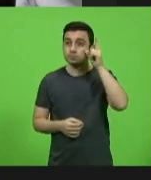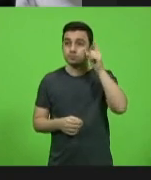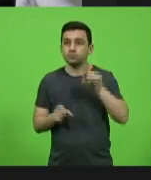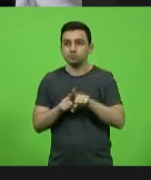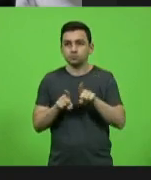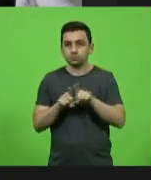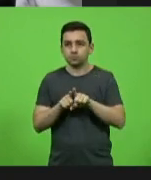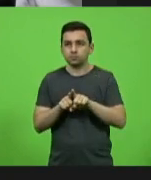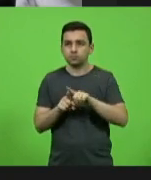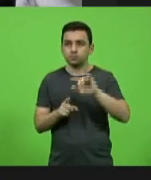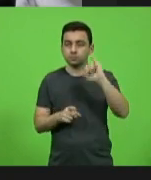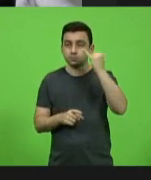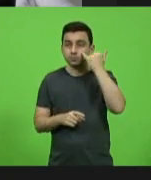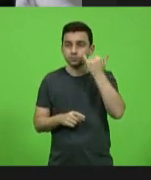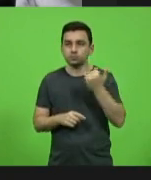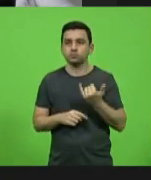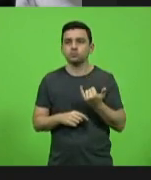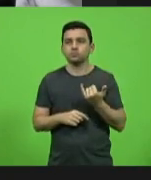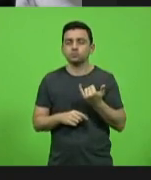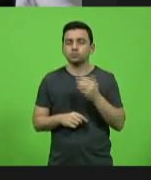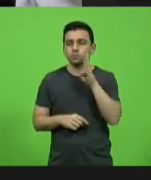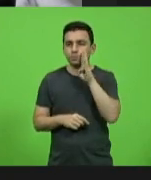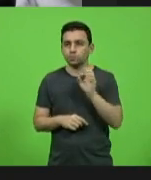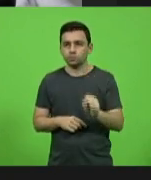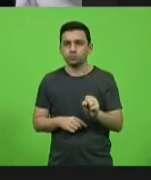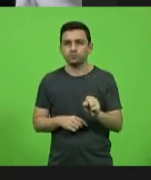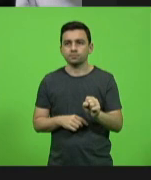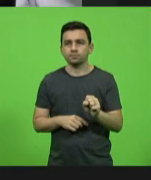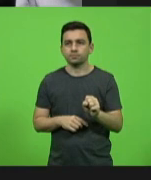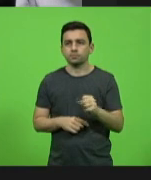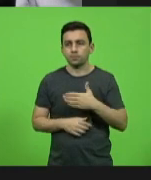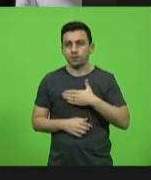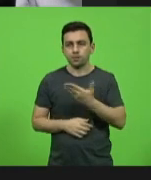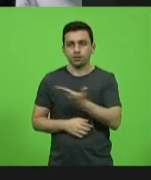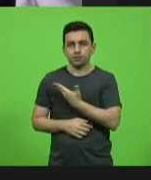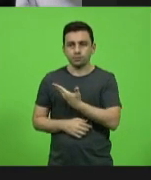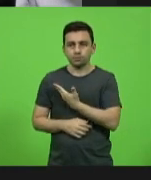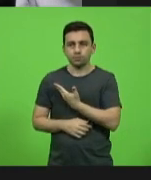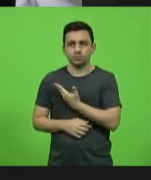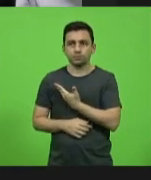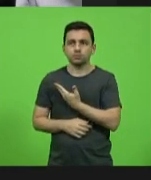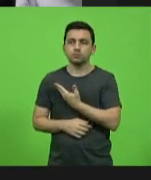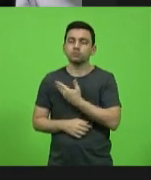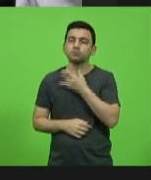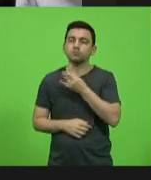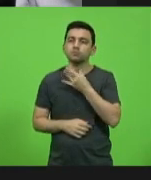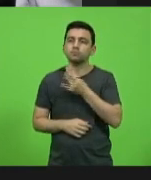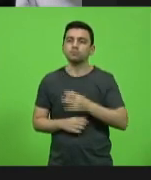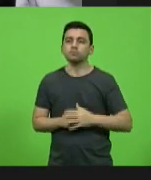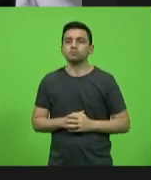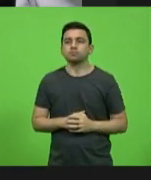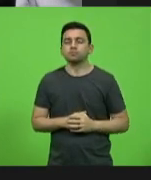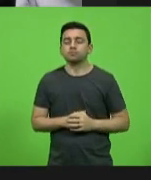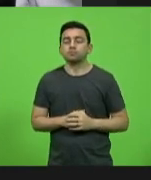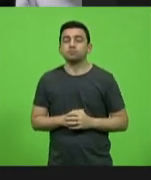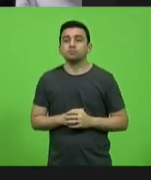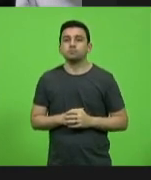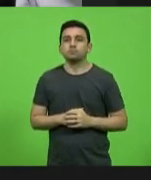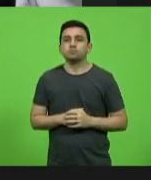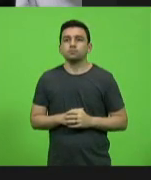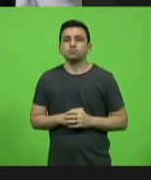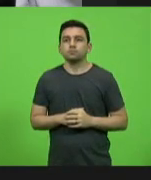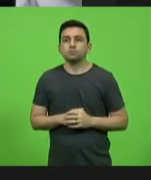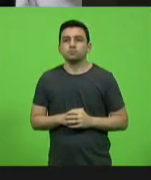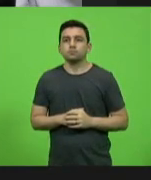Gessé Lopes, no deputado Bruno Souza, e no meu colega relator, deputado Valdir Cobalquini. A deputada